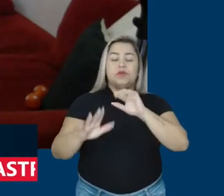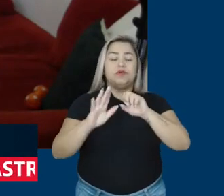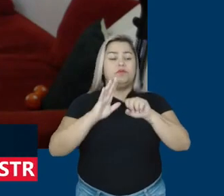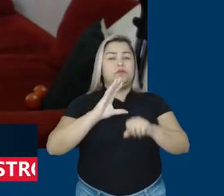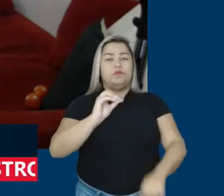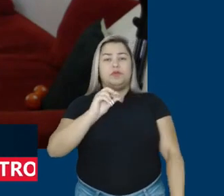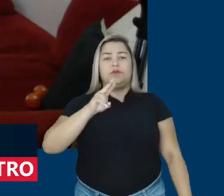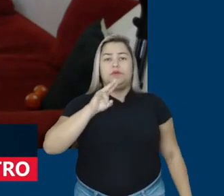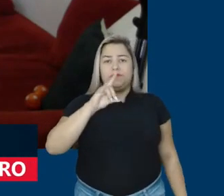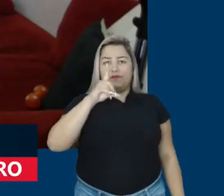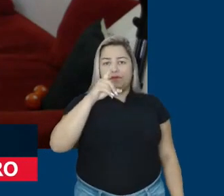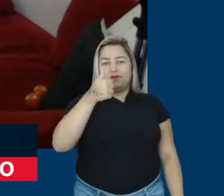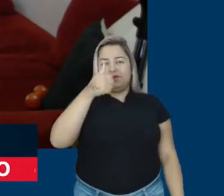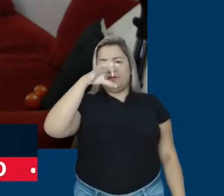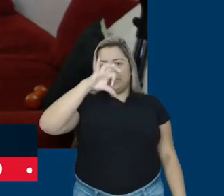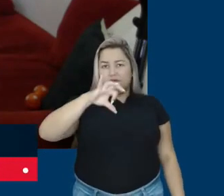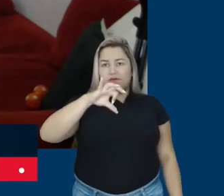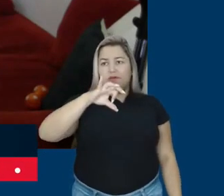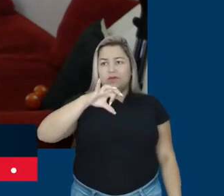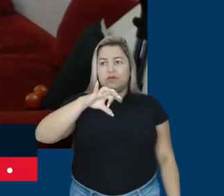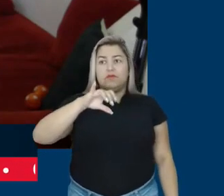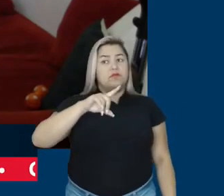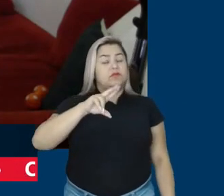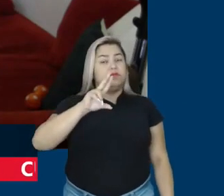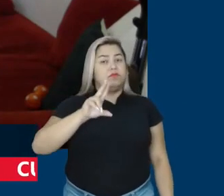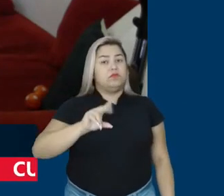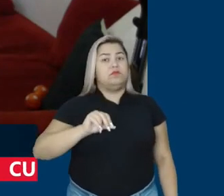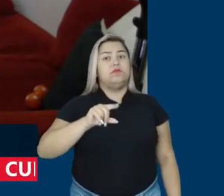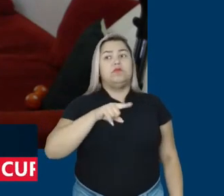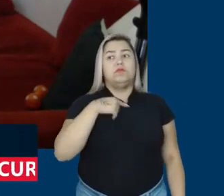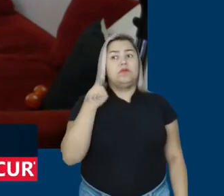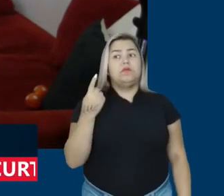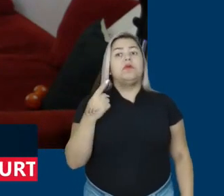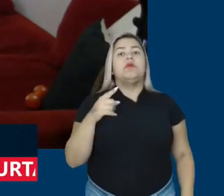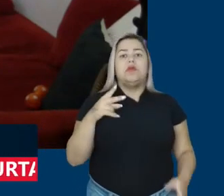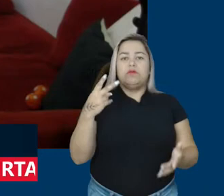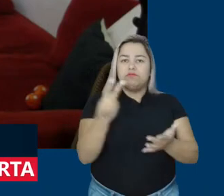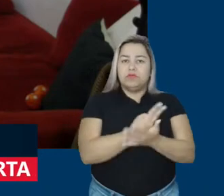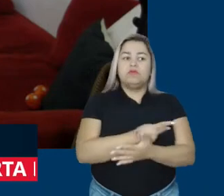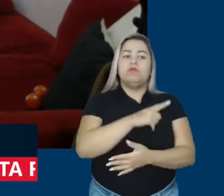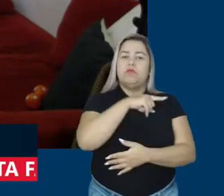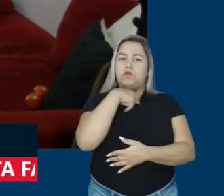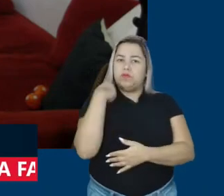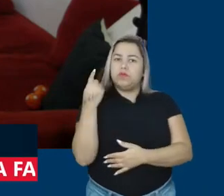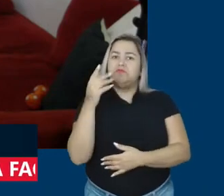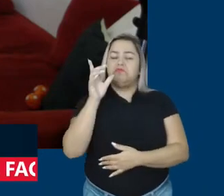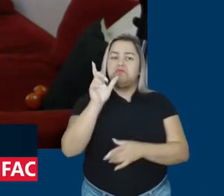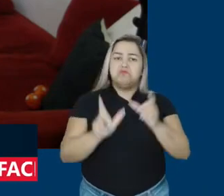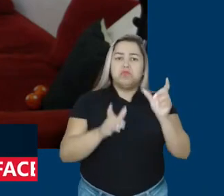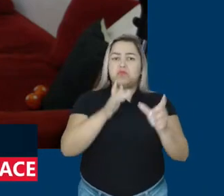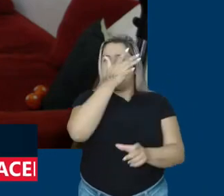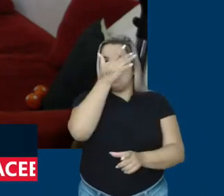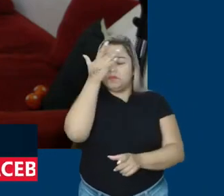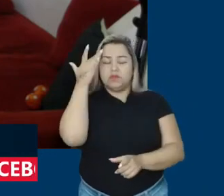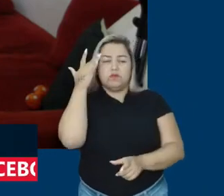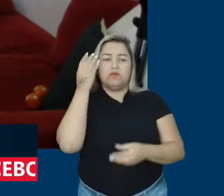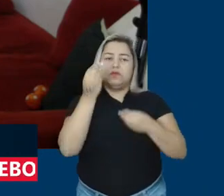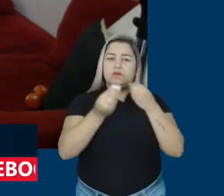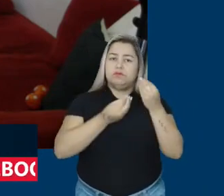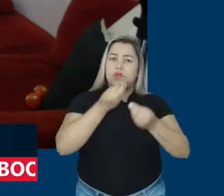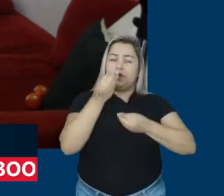-19, que não era tão letal assim, e isso acabou provocando a morte de milhares de pessoas. Ou seja, como